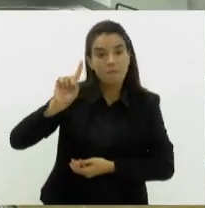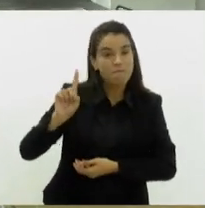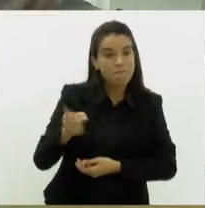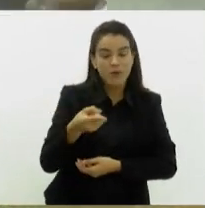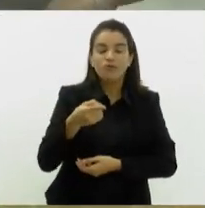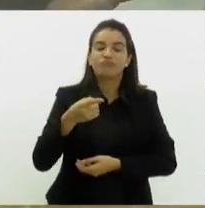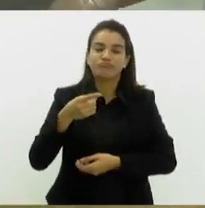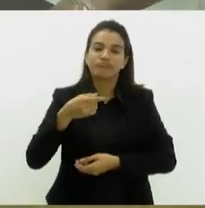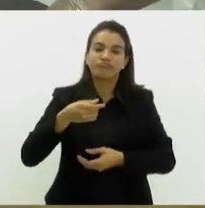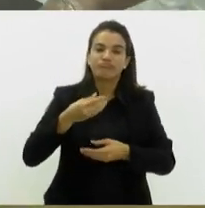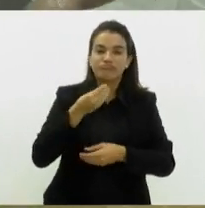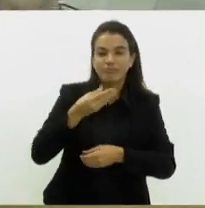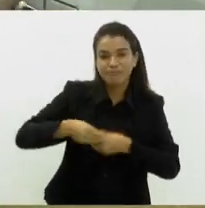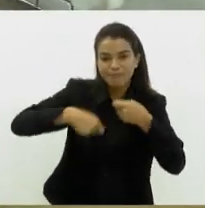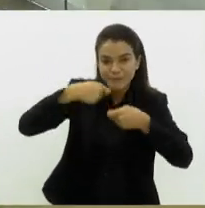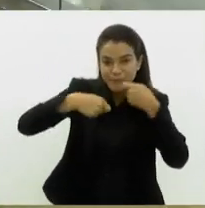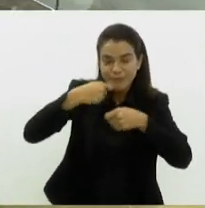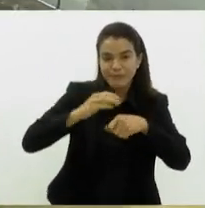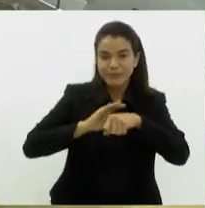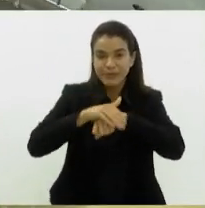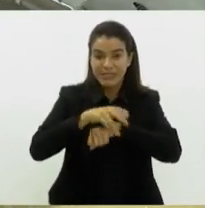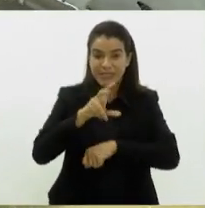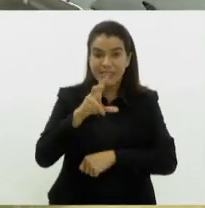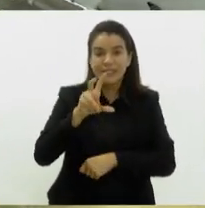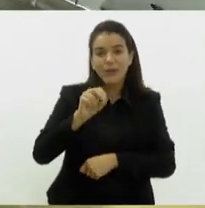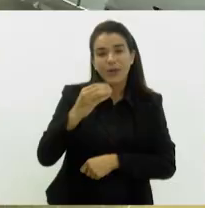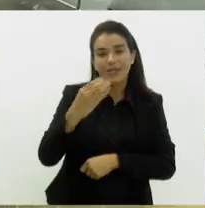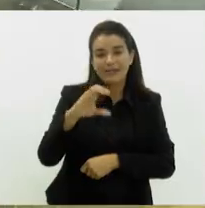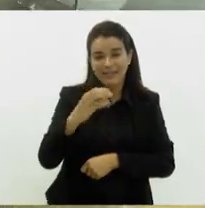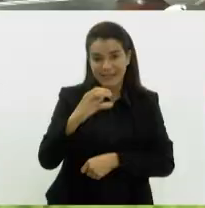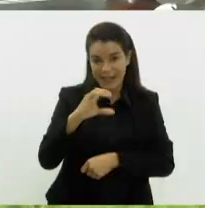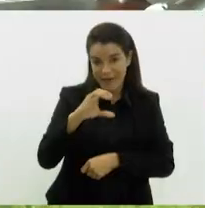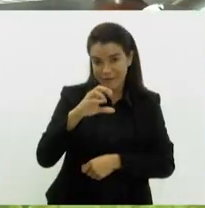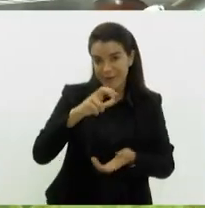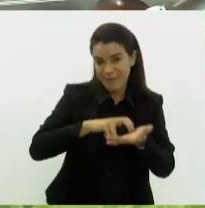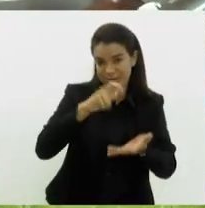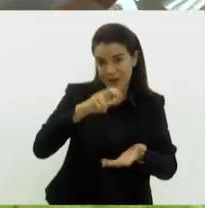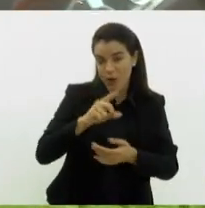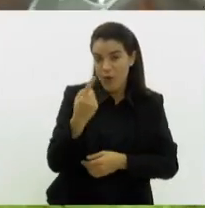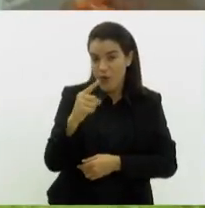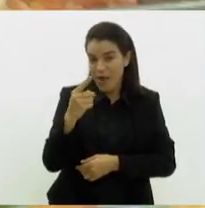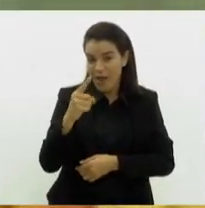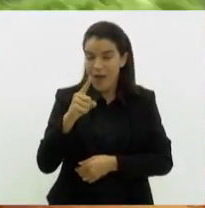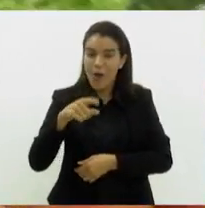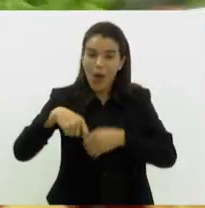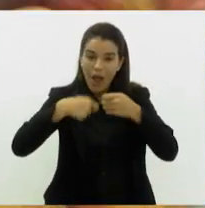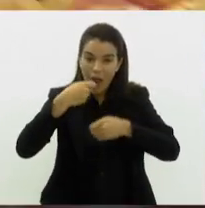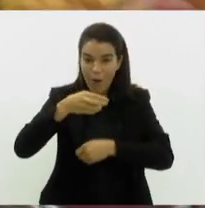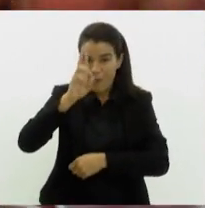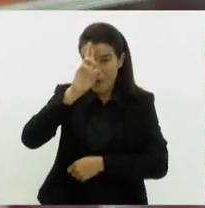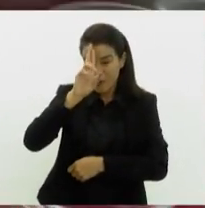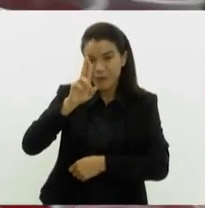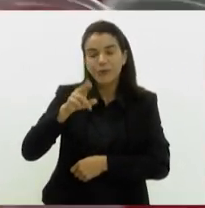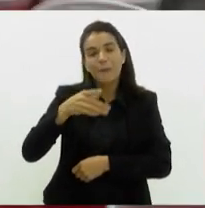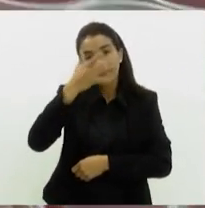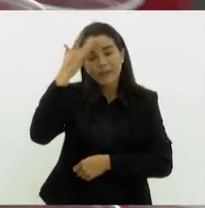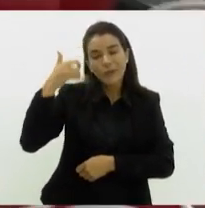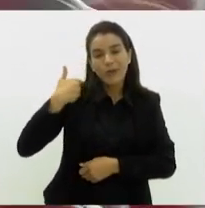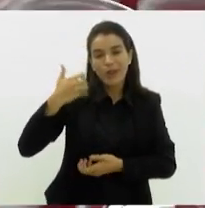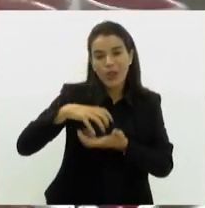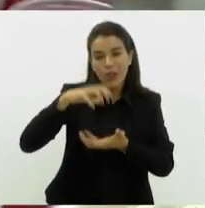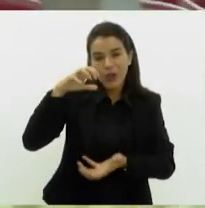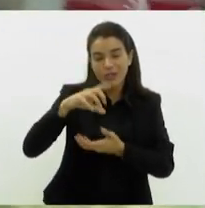valores das refeições variam entre 50 centavos para o café da manhã e um real para o almoço ou jantar. Idosos e pessoas com